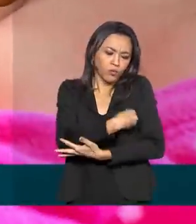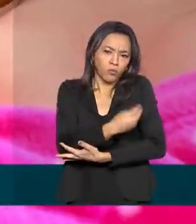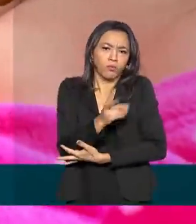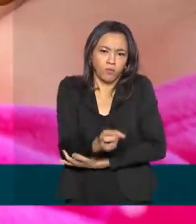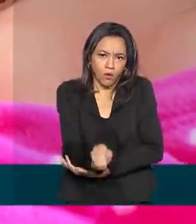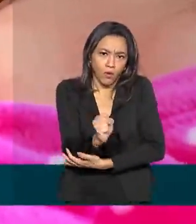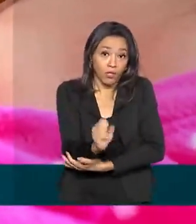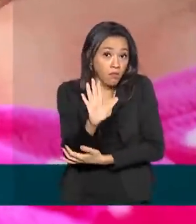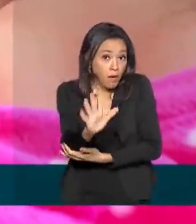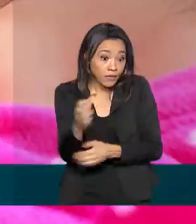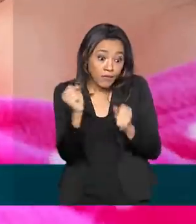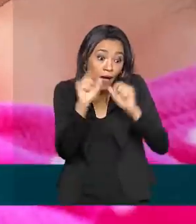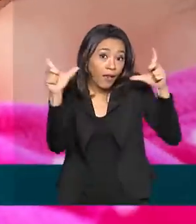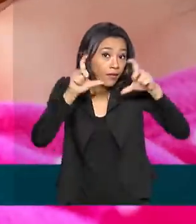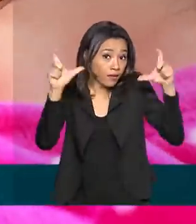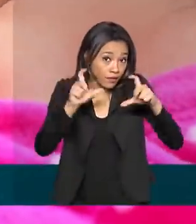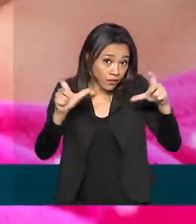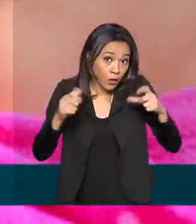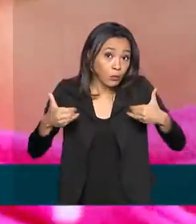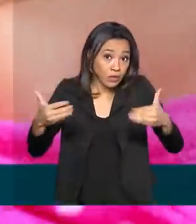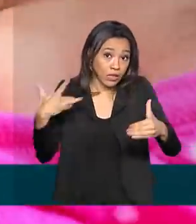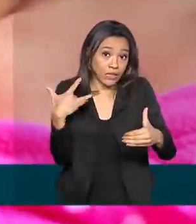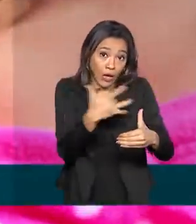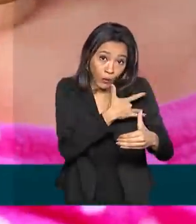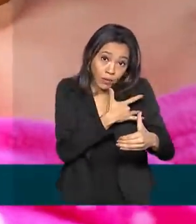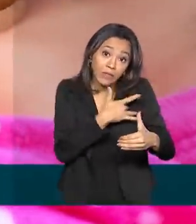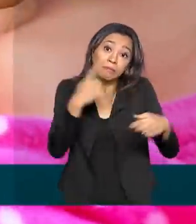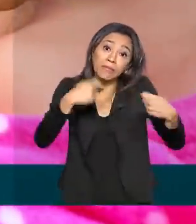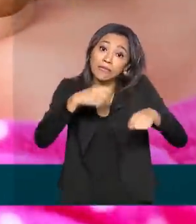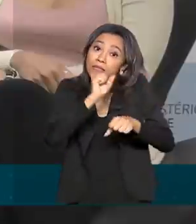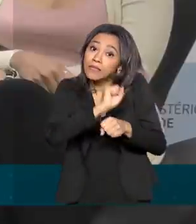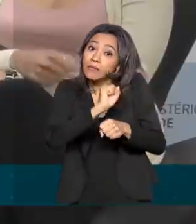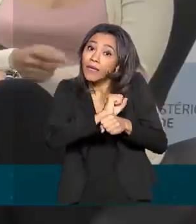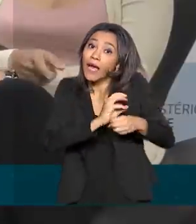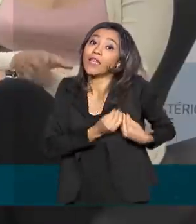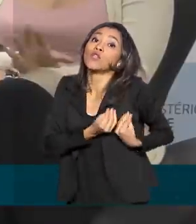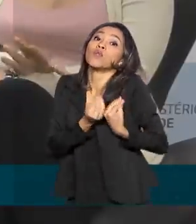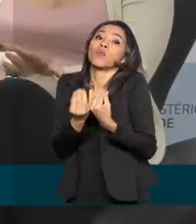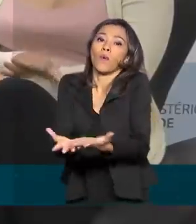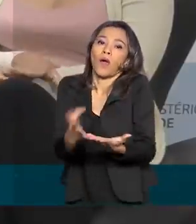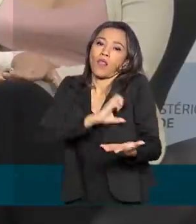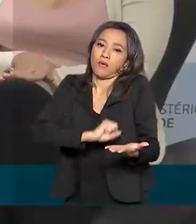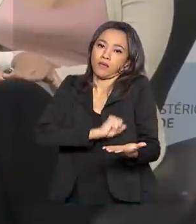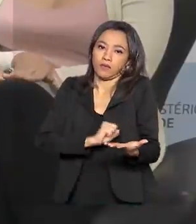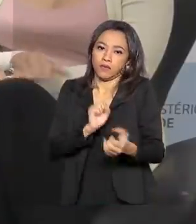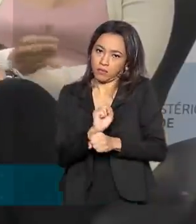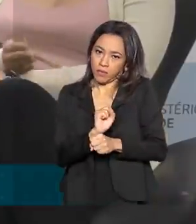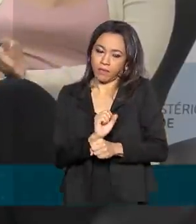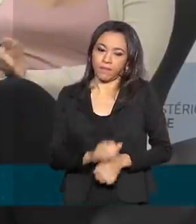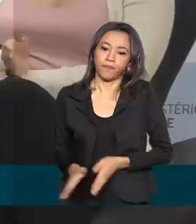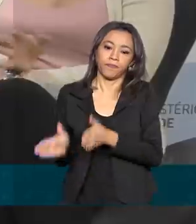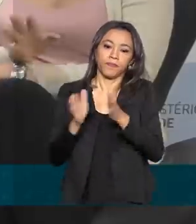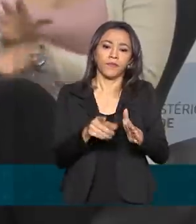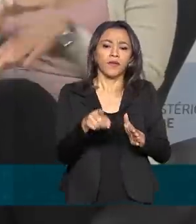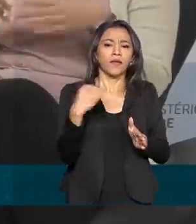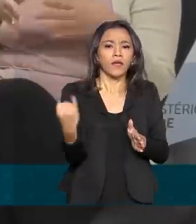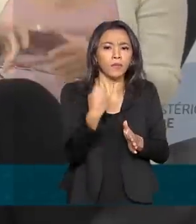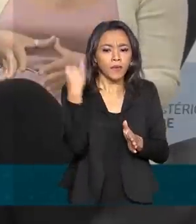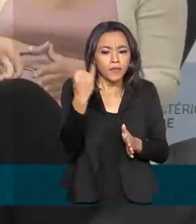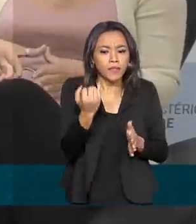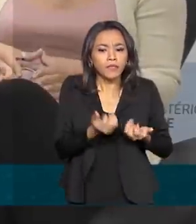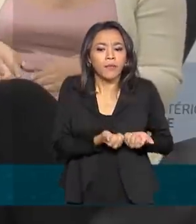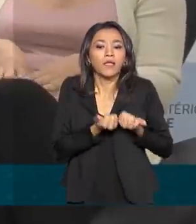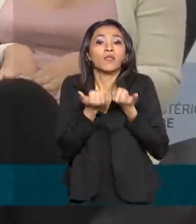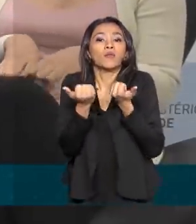da Saúde alerta que a doação, nesse caso, vai ter que esperar. É importante as mulheres entenderem assim, para a